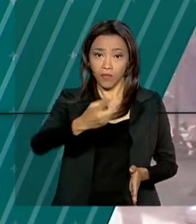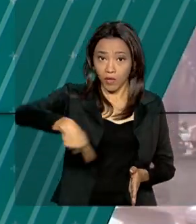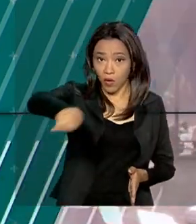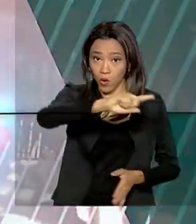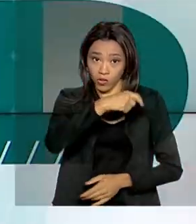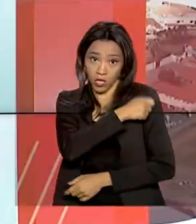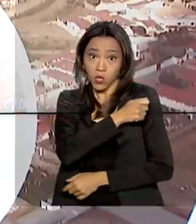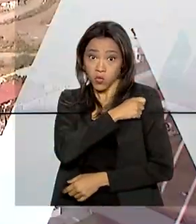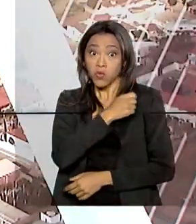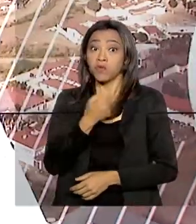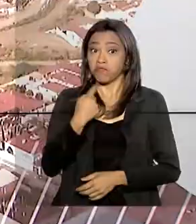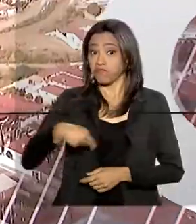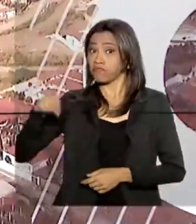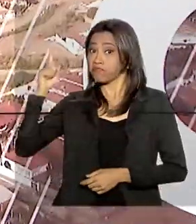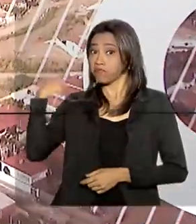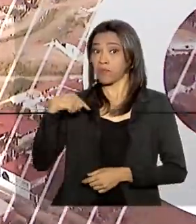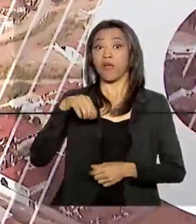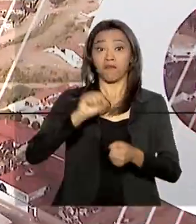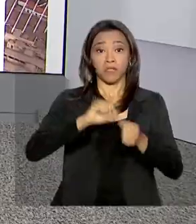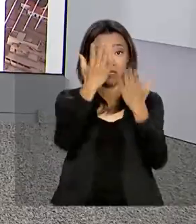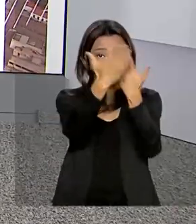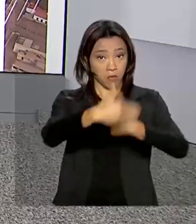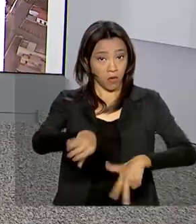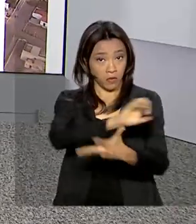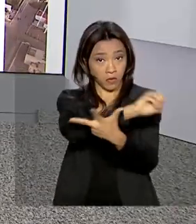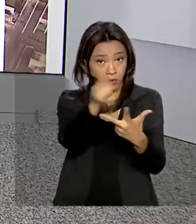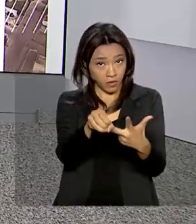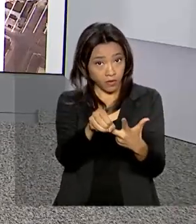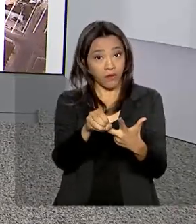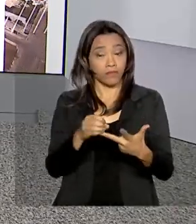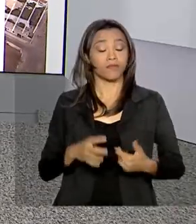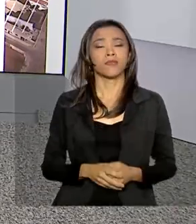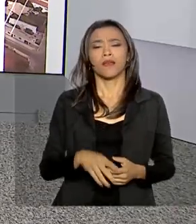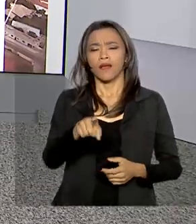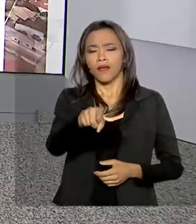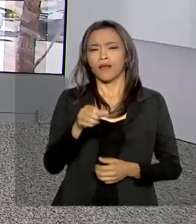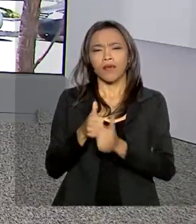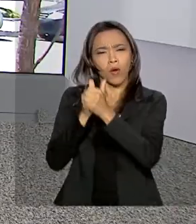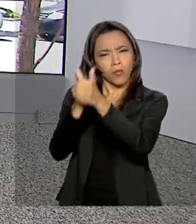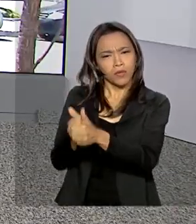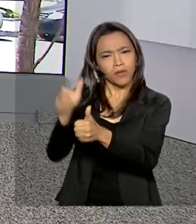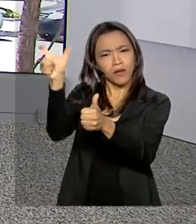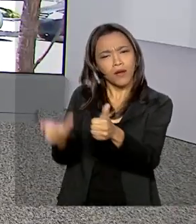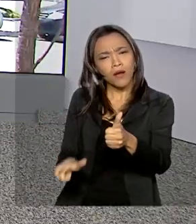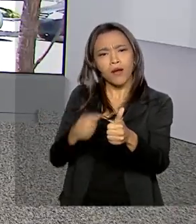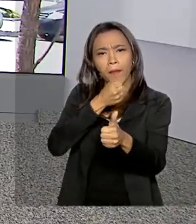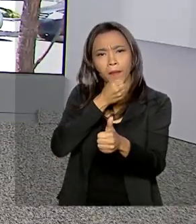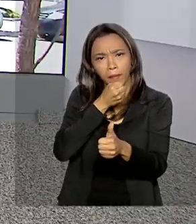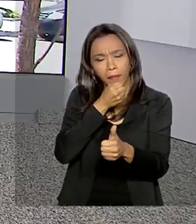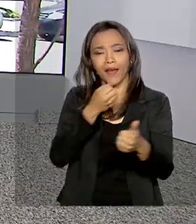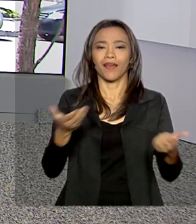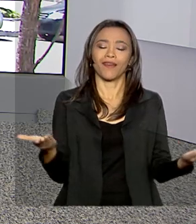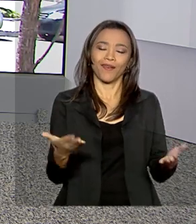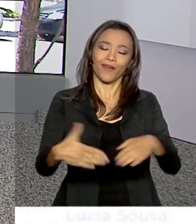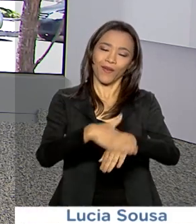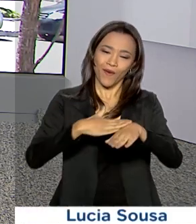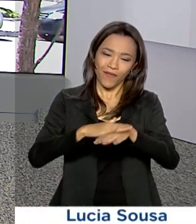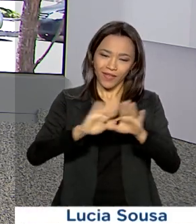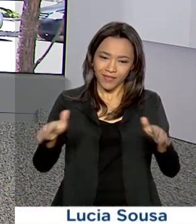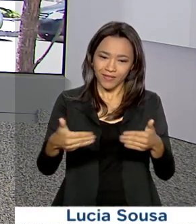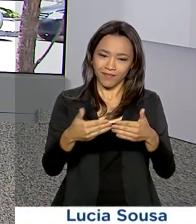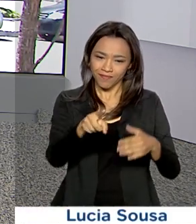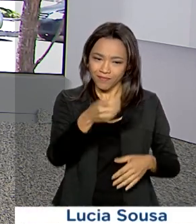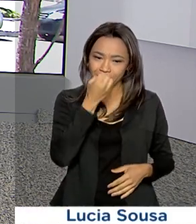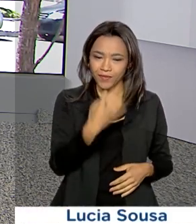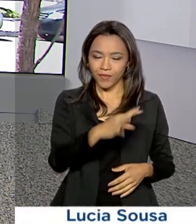fizeram as provas do Enem neste domingo. A repórter Selma Dias acompanha esse assunto e conversa agora ao vivo com a gente. Selma,